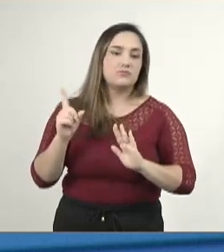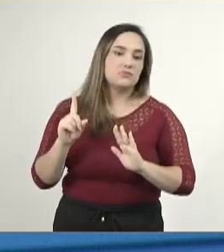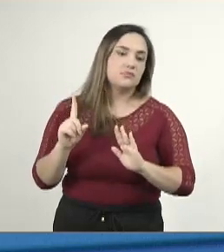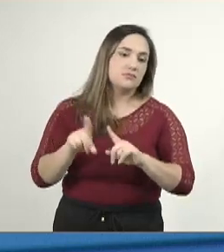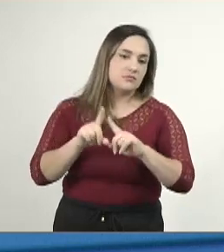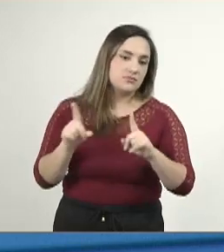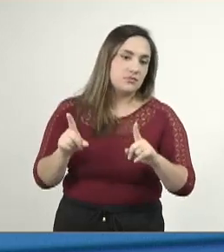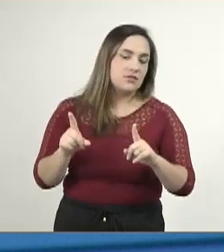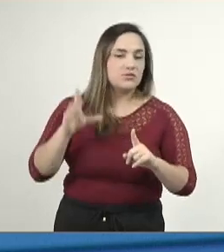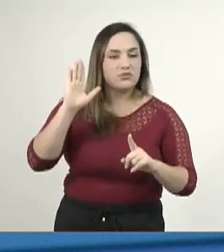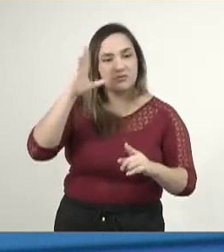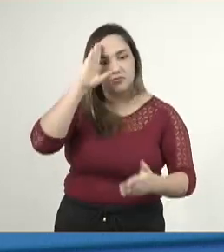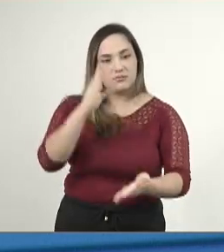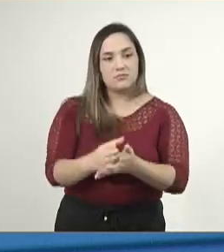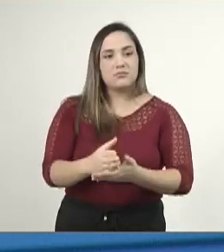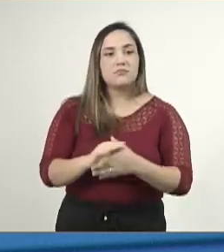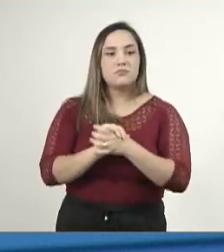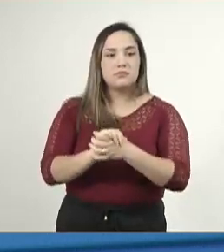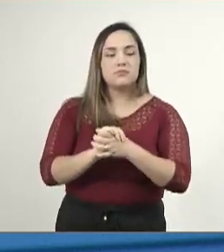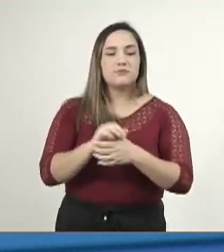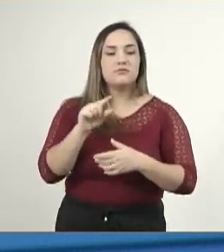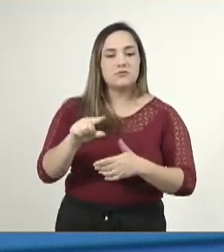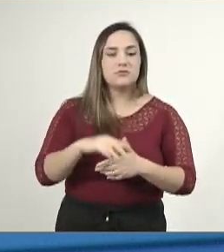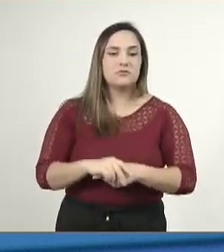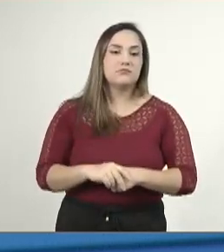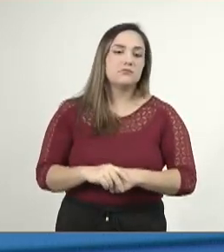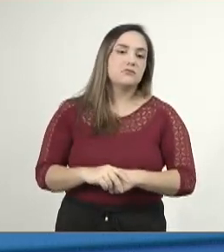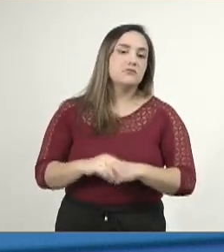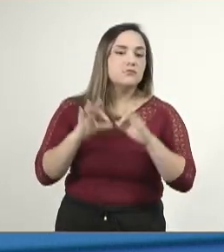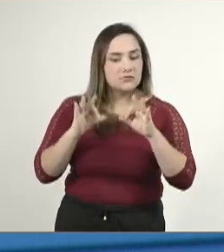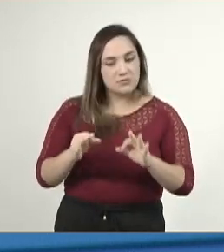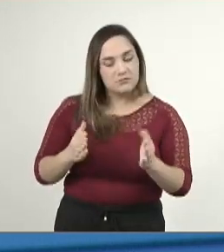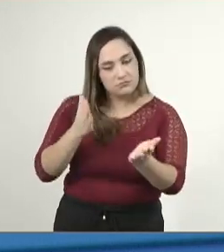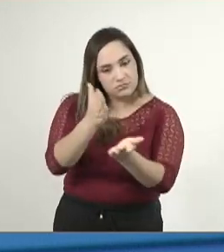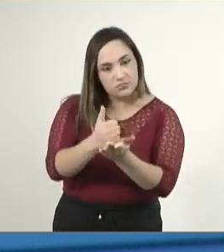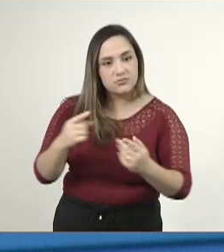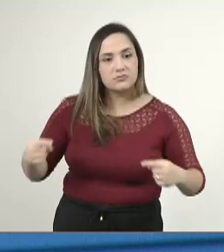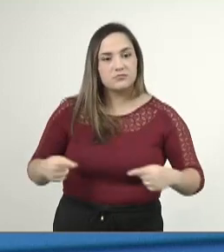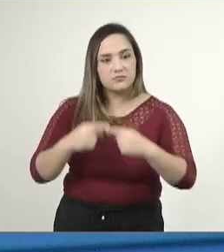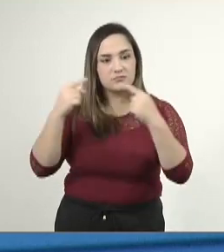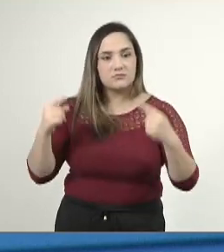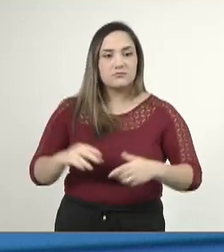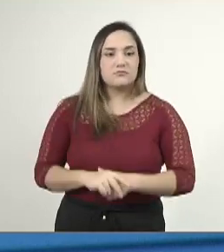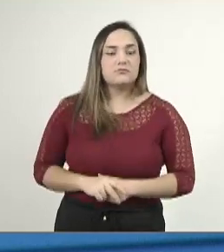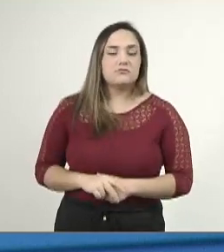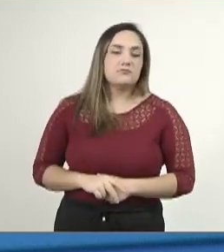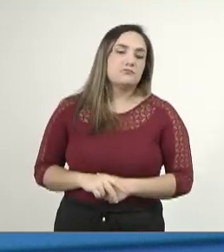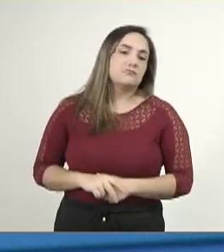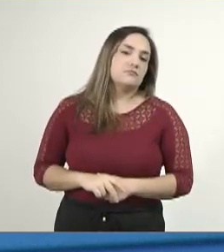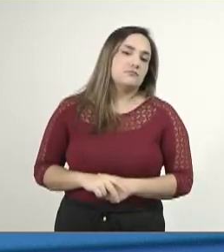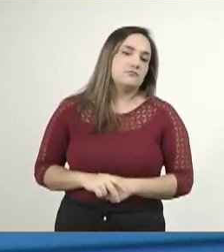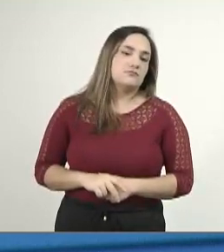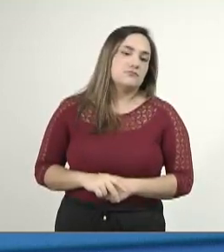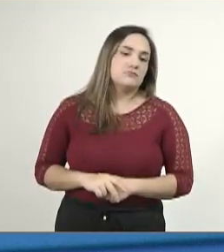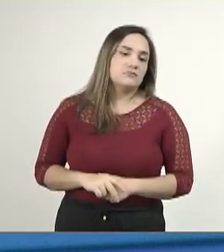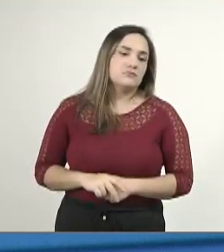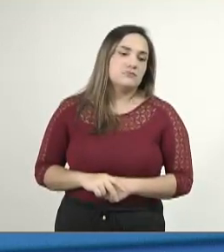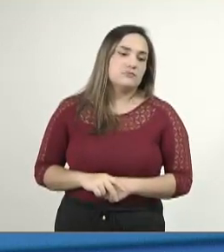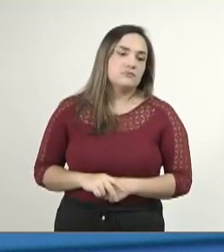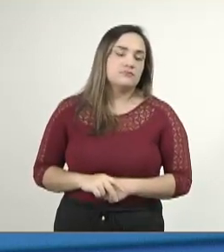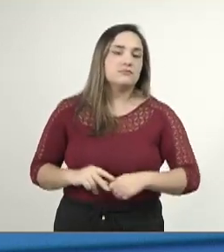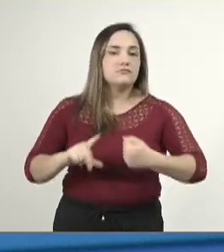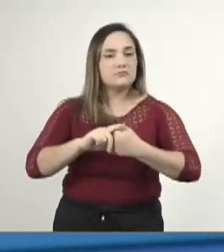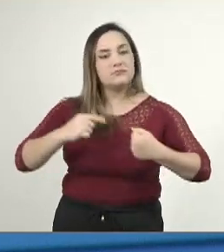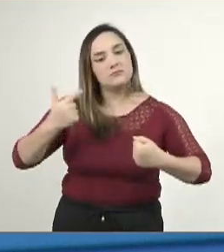atitude de plano, parabéns, vossa excelência, vocês estão corretos, estão certos. E o artigo